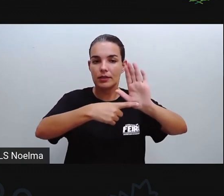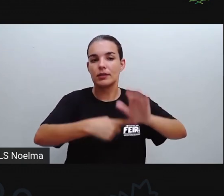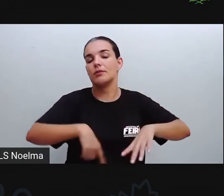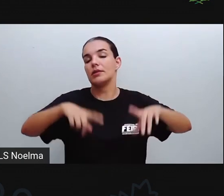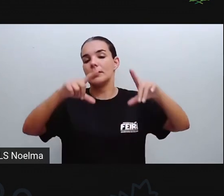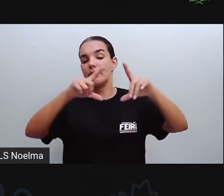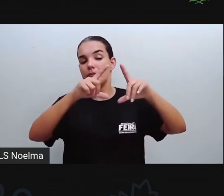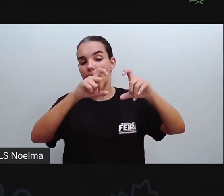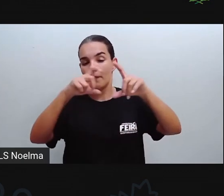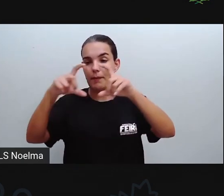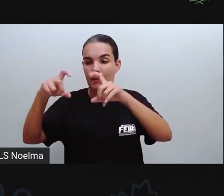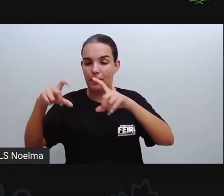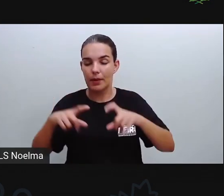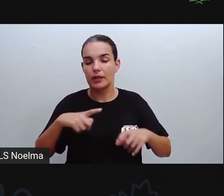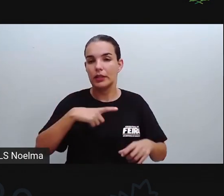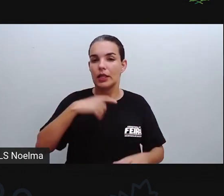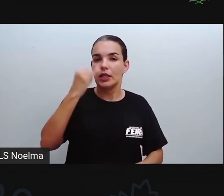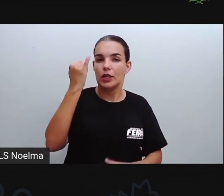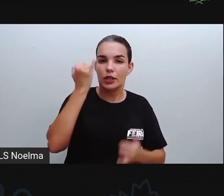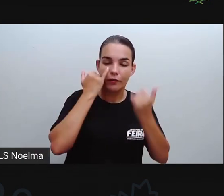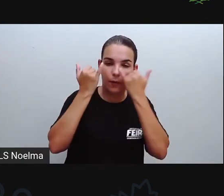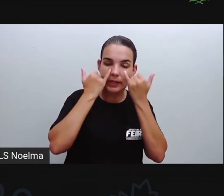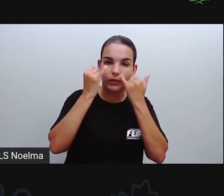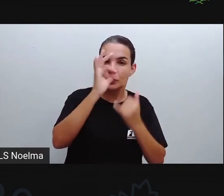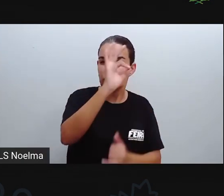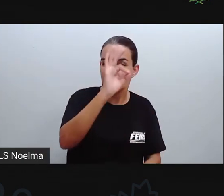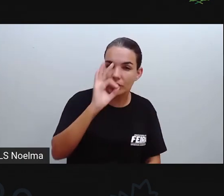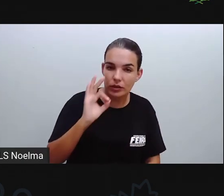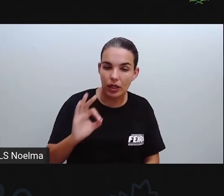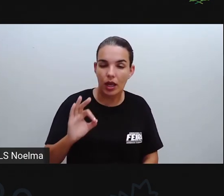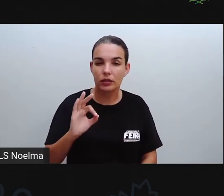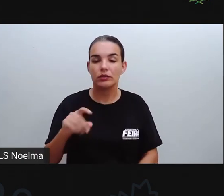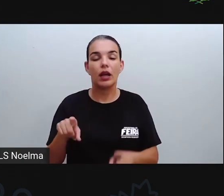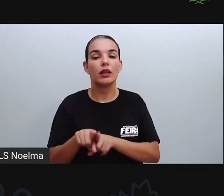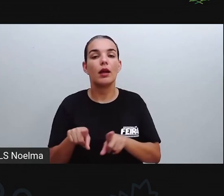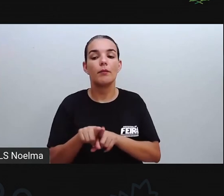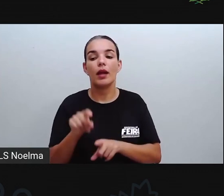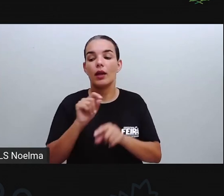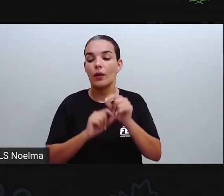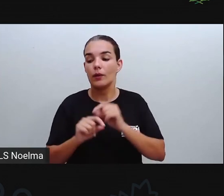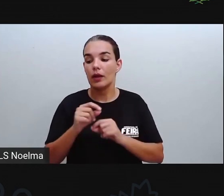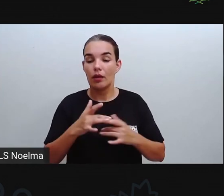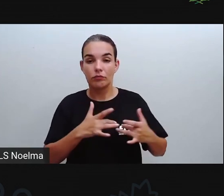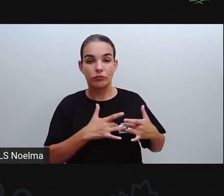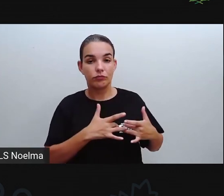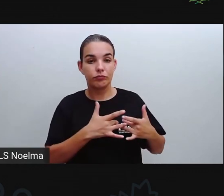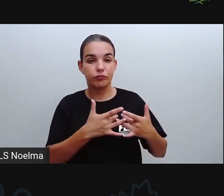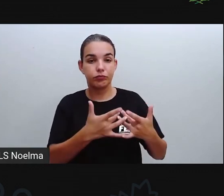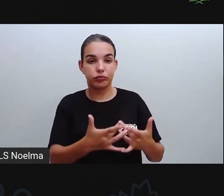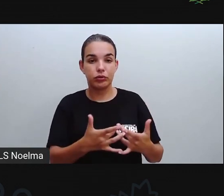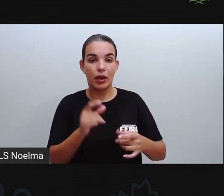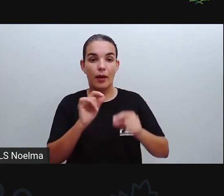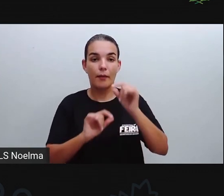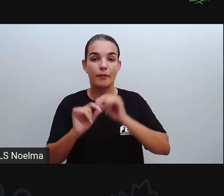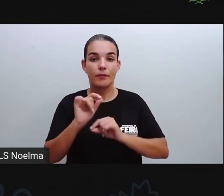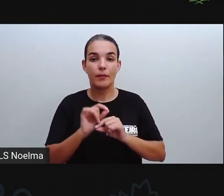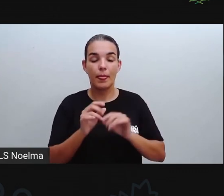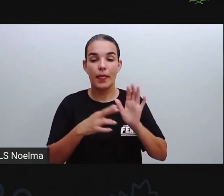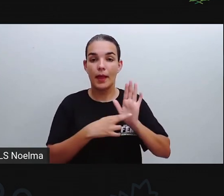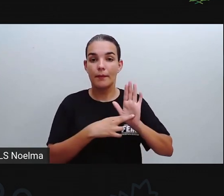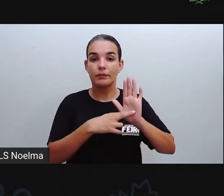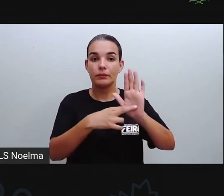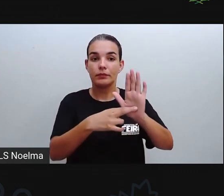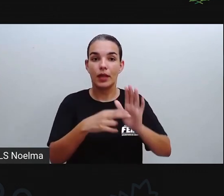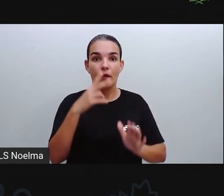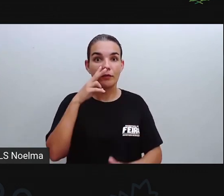De dados que são relevantes neste caso. E esses itens eles vão oferecer, neste caso, as representações